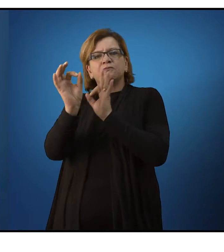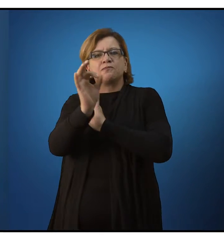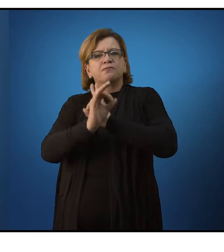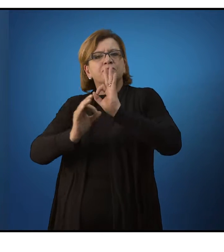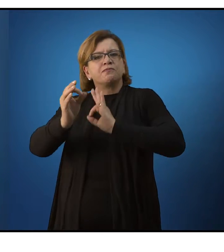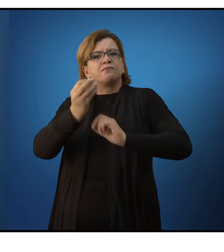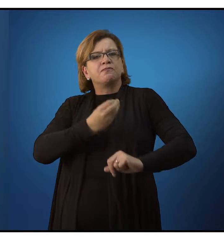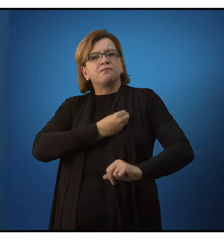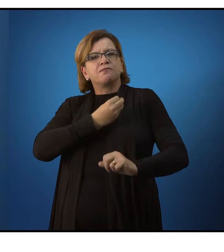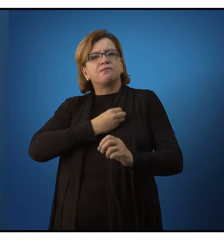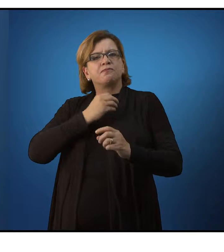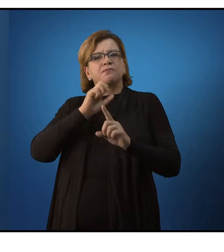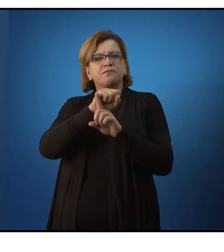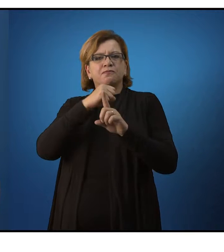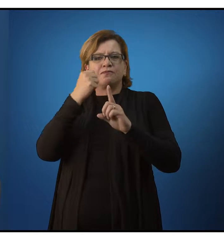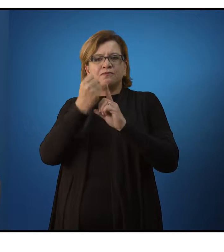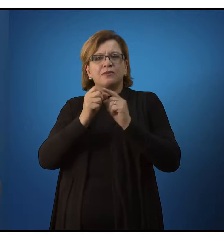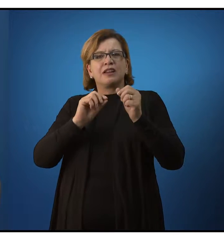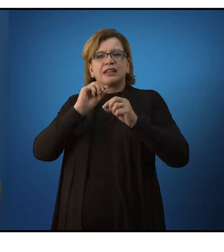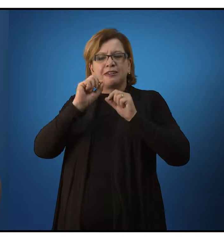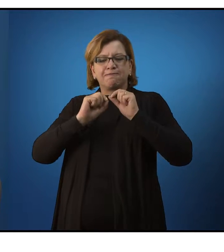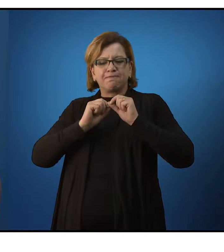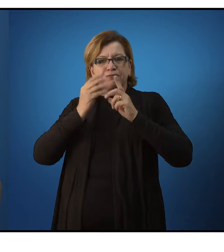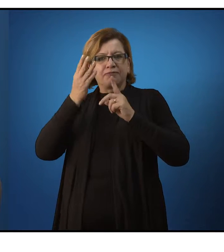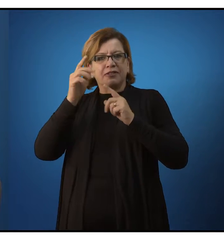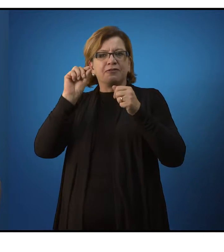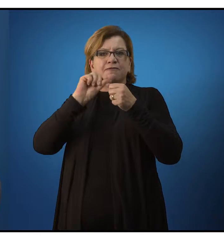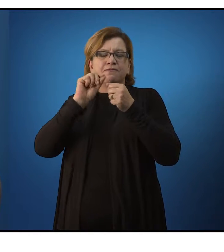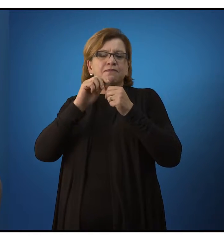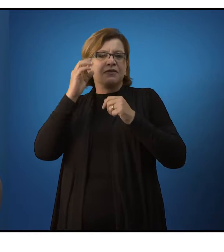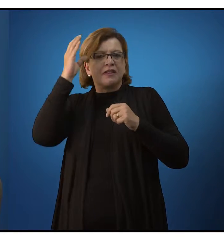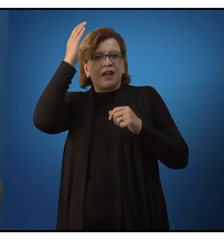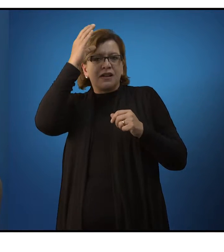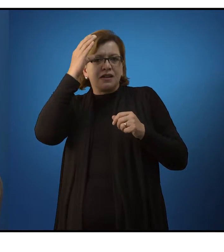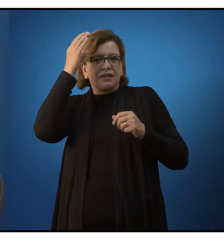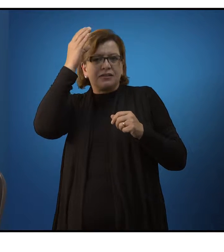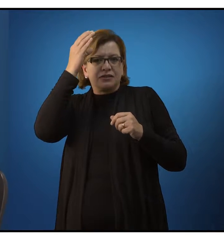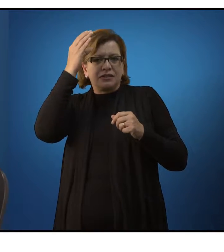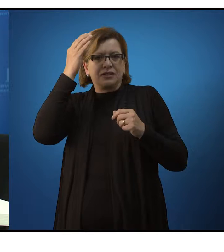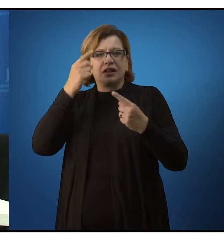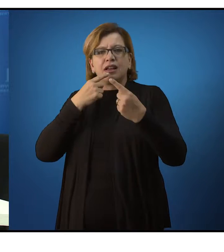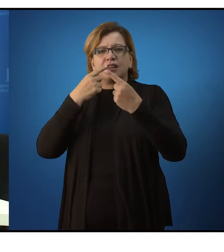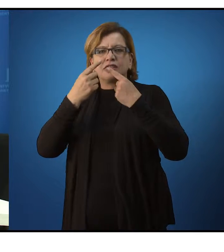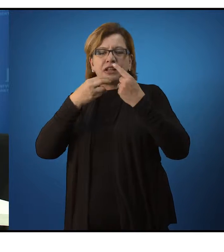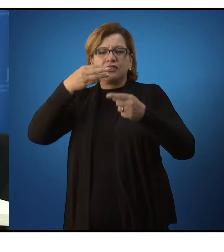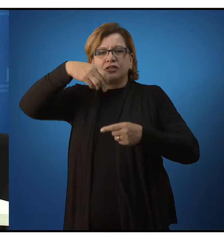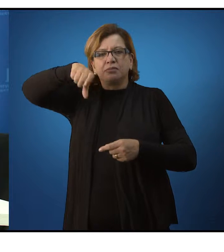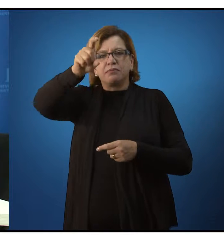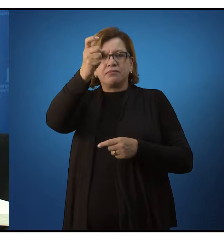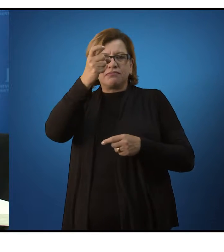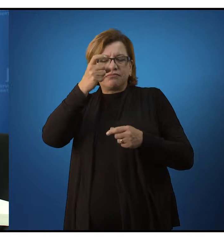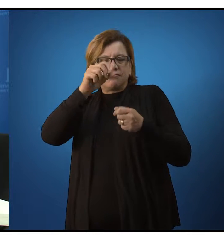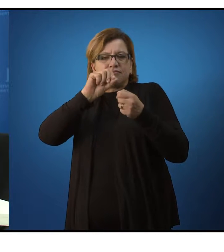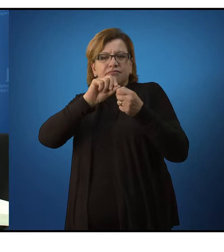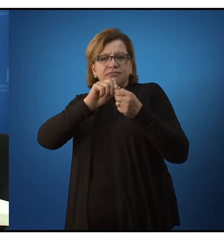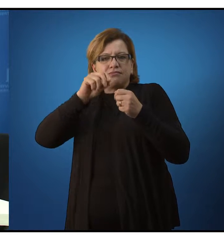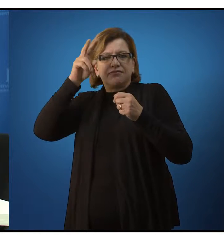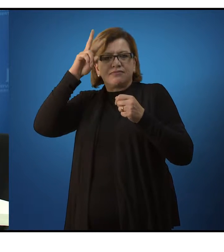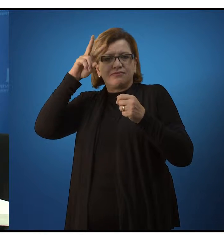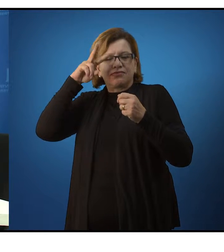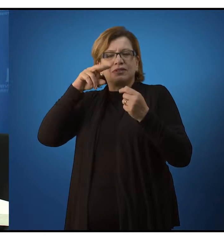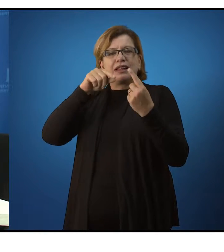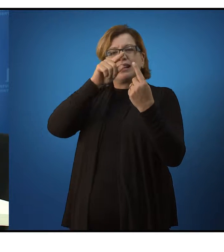determina a sua consciência. A dialética materialista considera no movimento histórico entre a tese e a